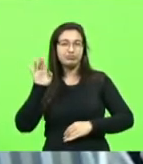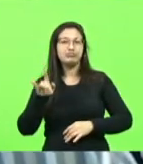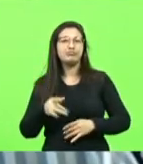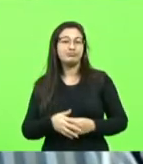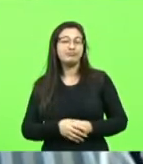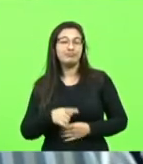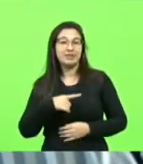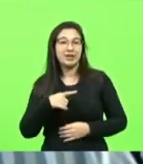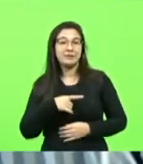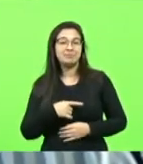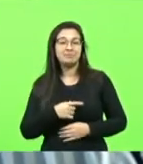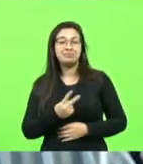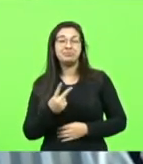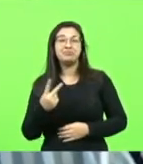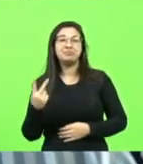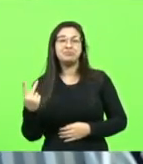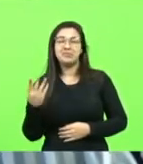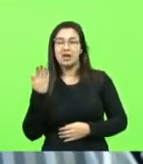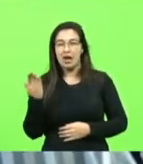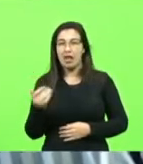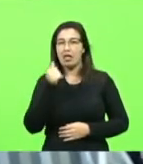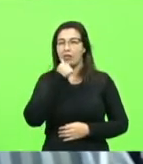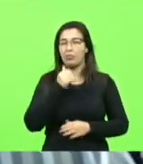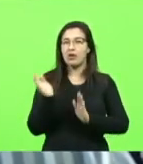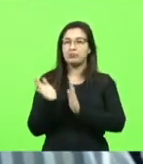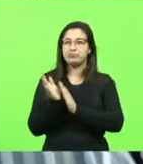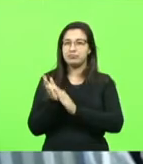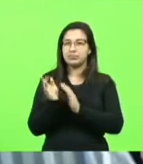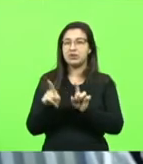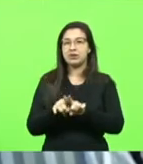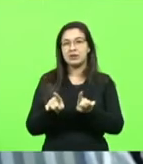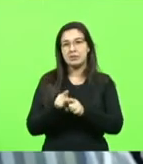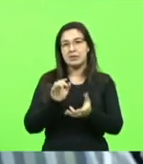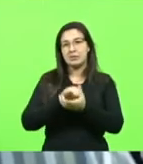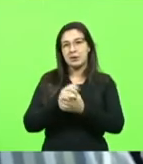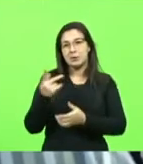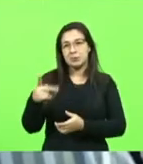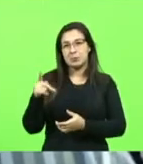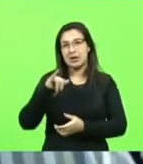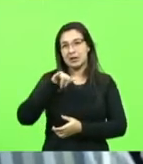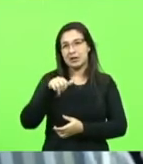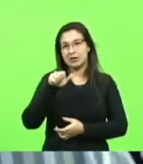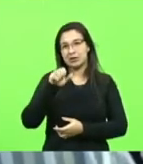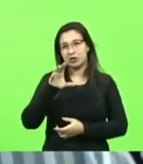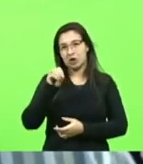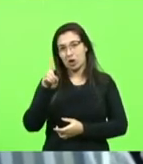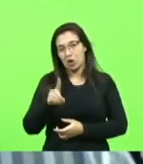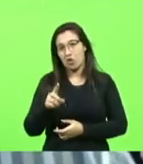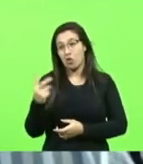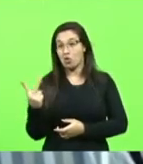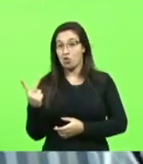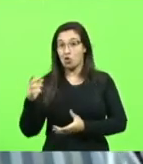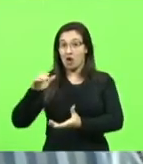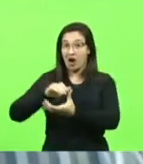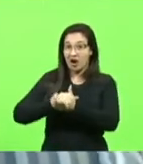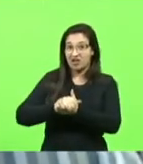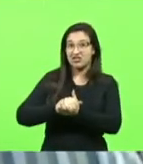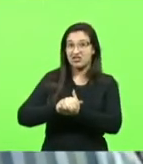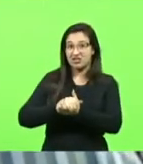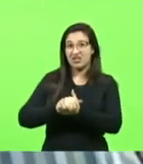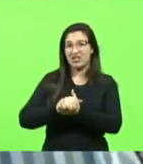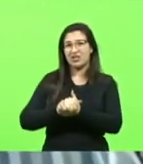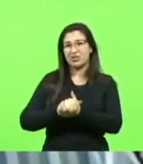de todos os aplausos possíveis, e o Jacó também, o professor Jacó. Era um casal assim maravilhoso, se